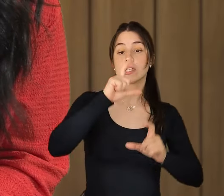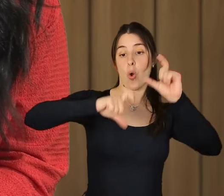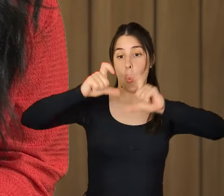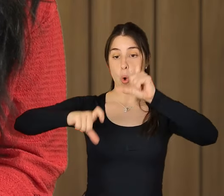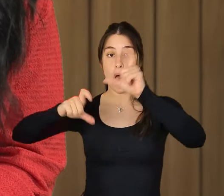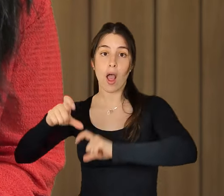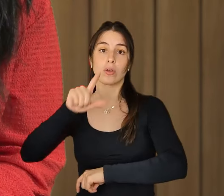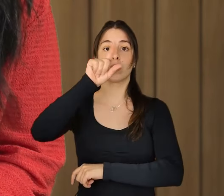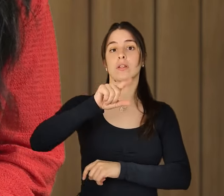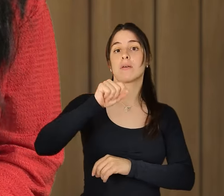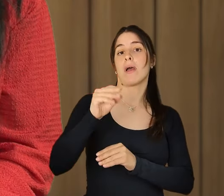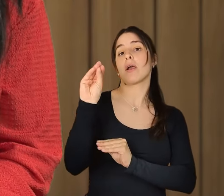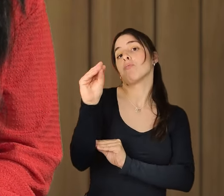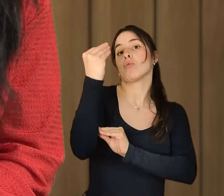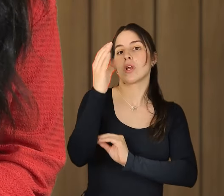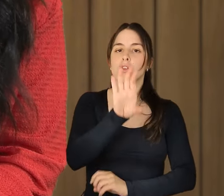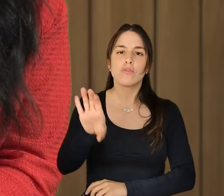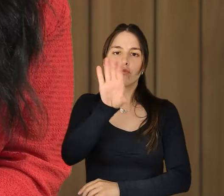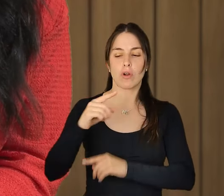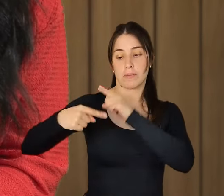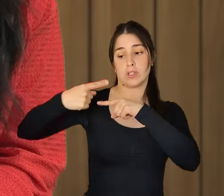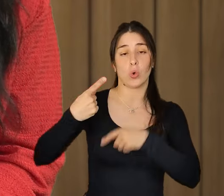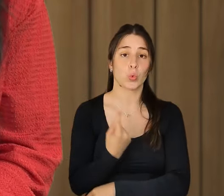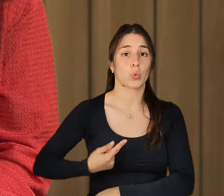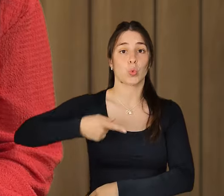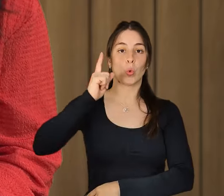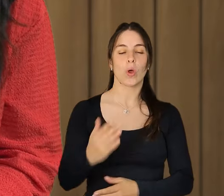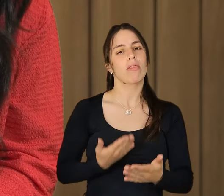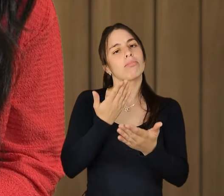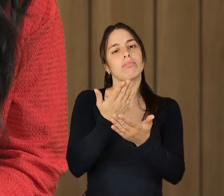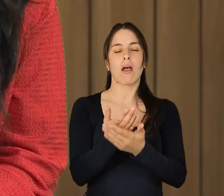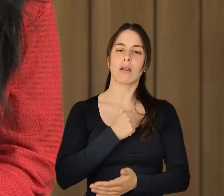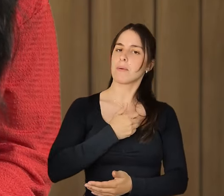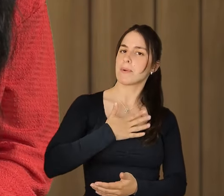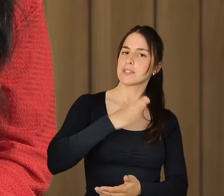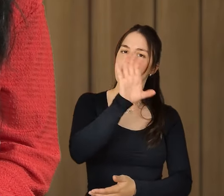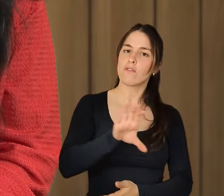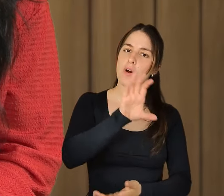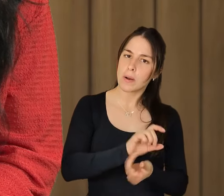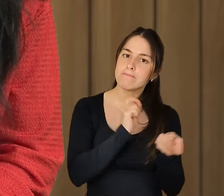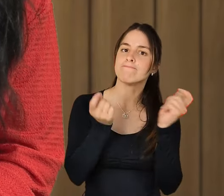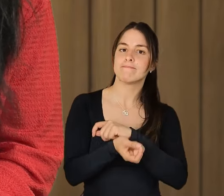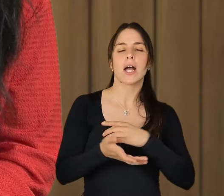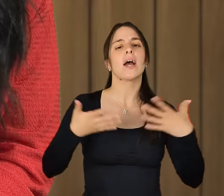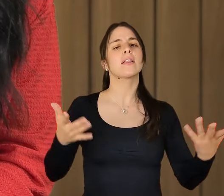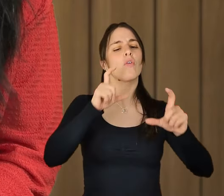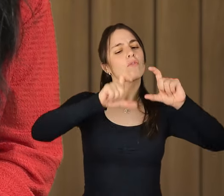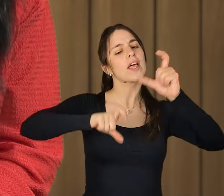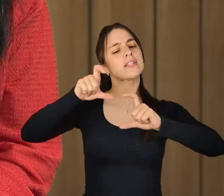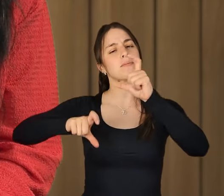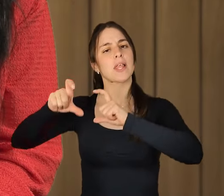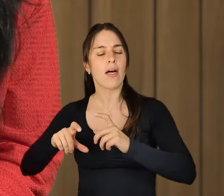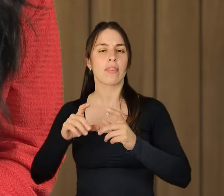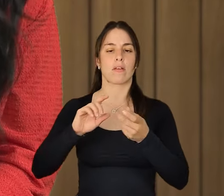modelos de trabalho não tradicionais estão a redefinir a maneira como as empresas operam. Será a flexibilidade o futuro em todas as